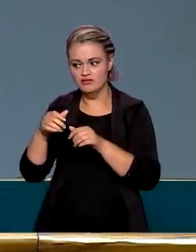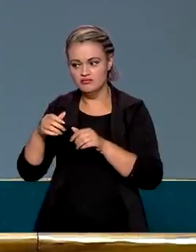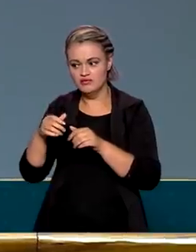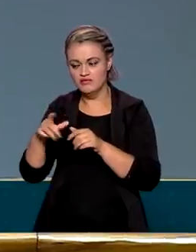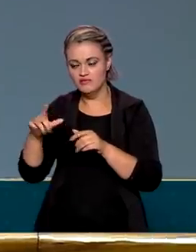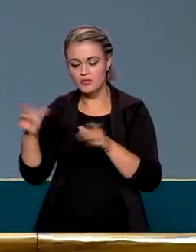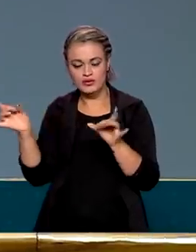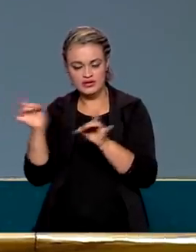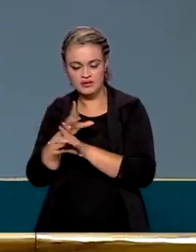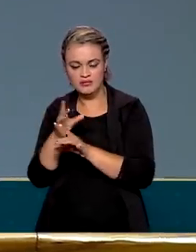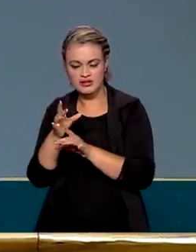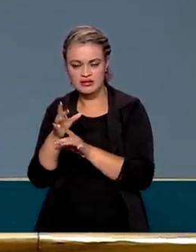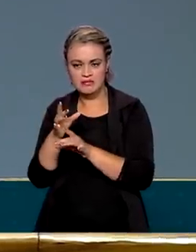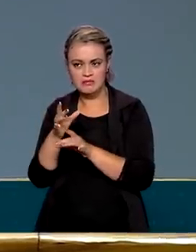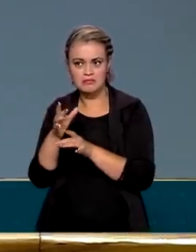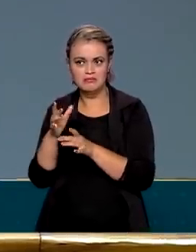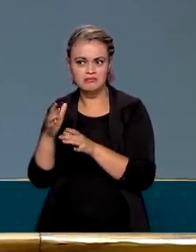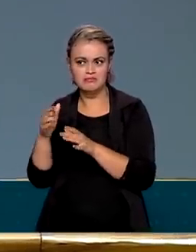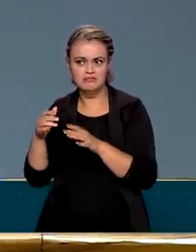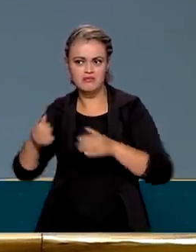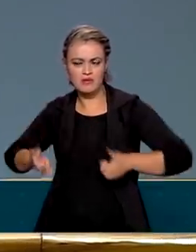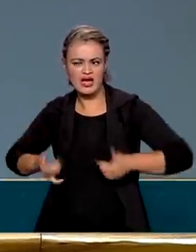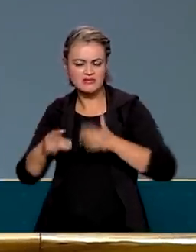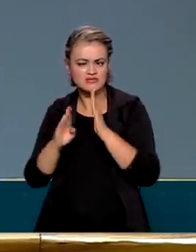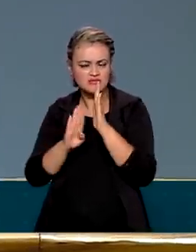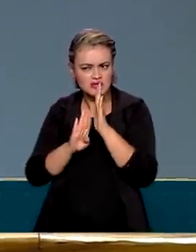Eu estou servindo a fins eleitorais, eu estou fazendo o que de errado?